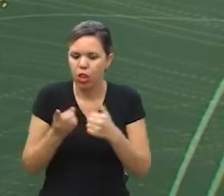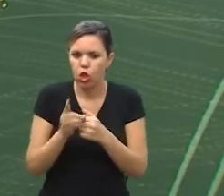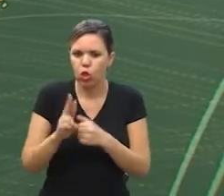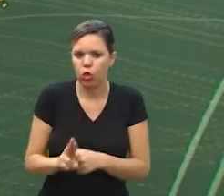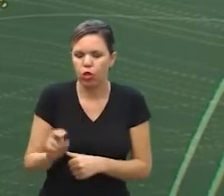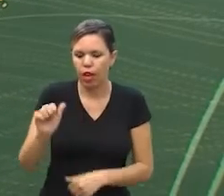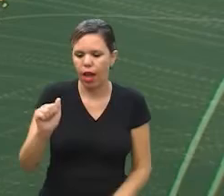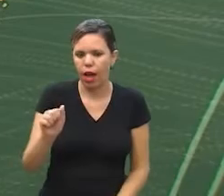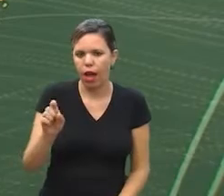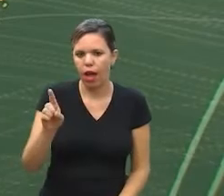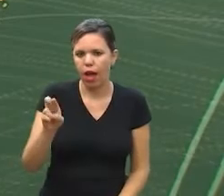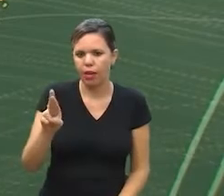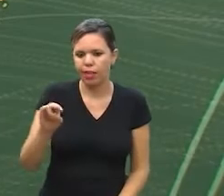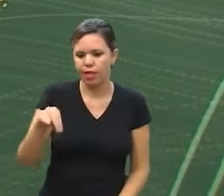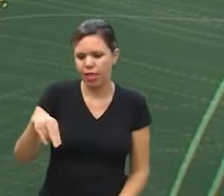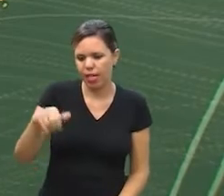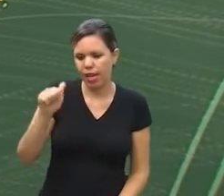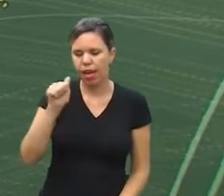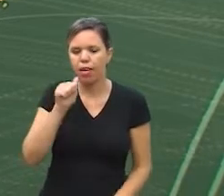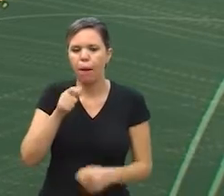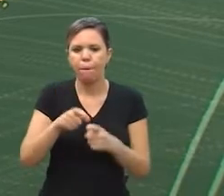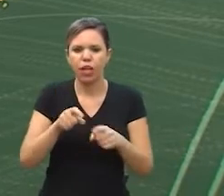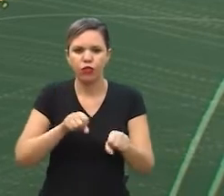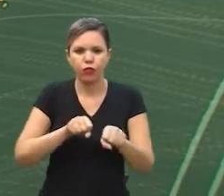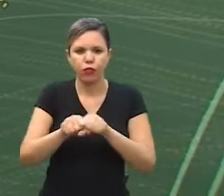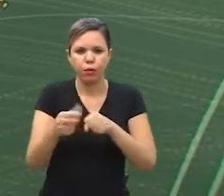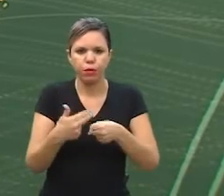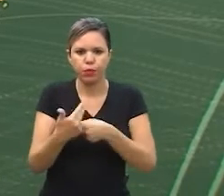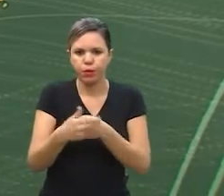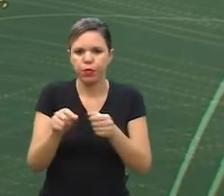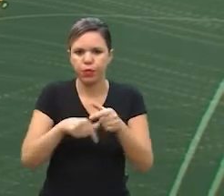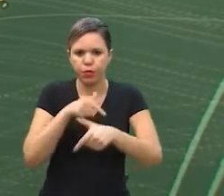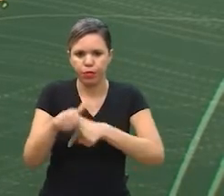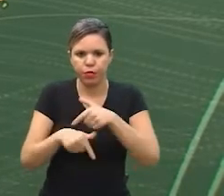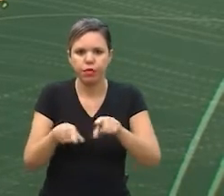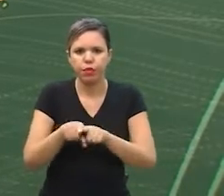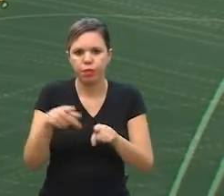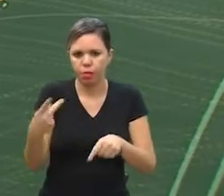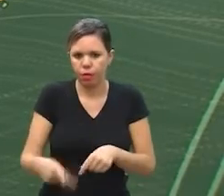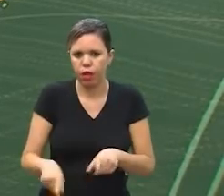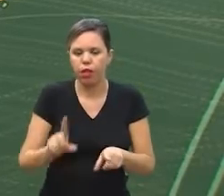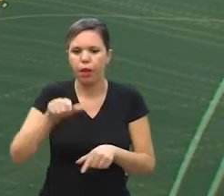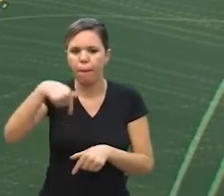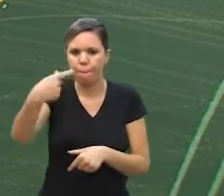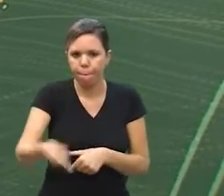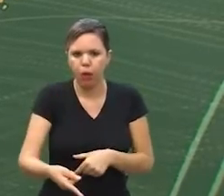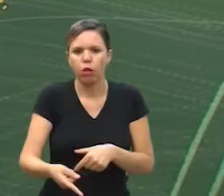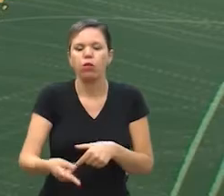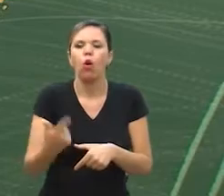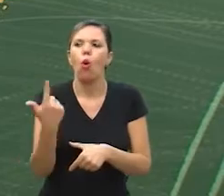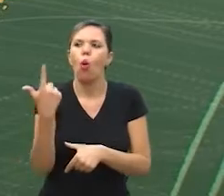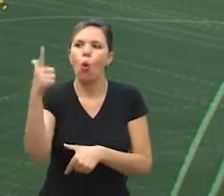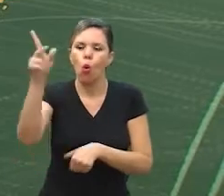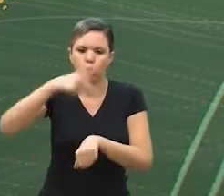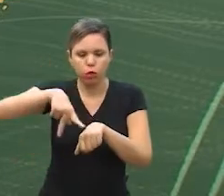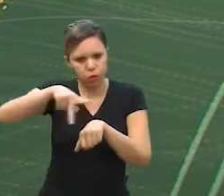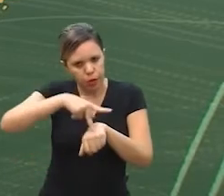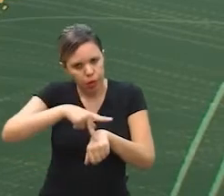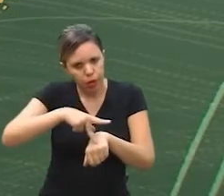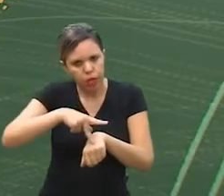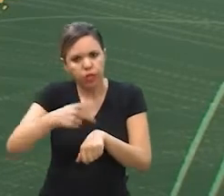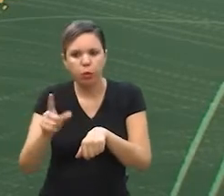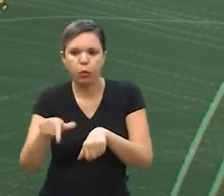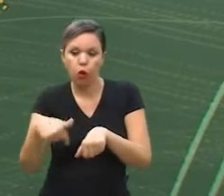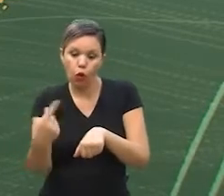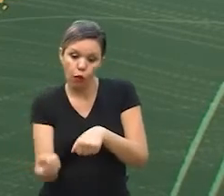a doutora Adriana que é médica formada na Unicamp fez residência lá também depois saiu pra fora do Brasil